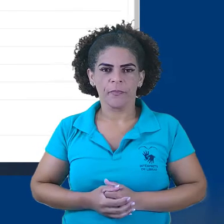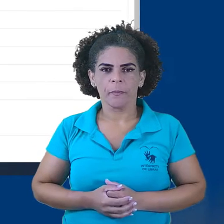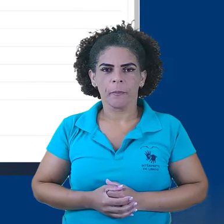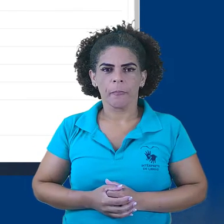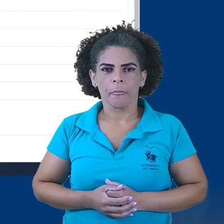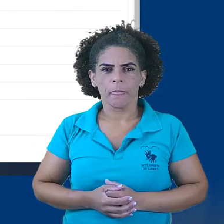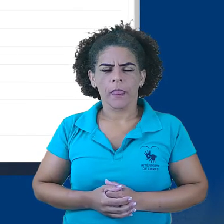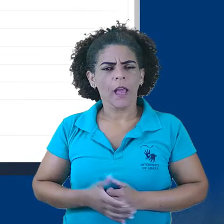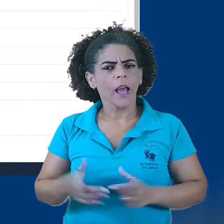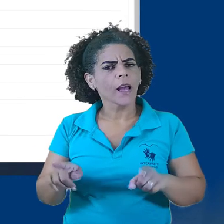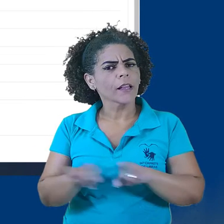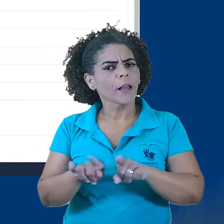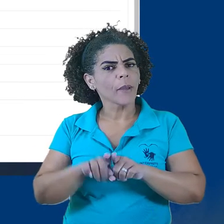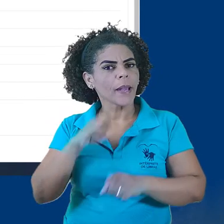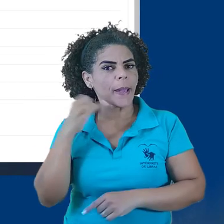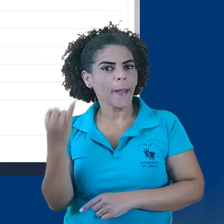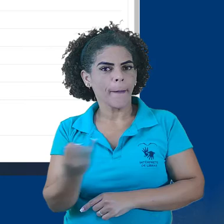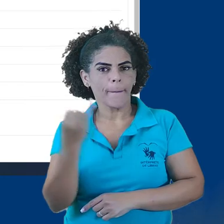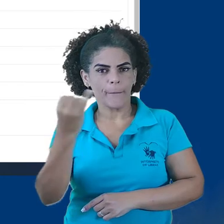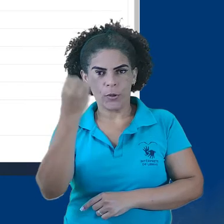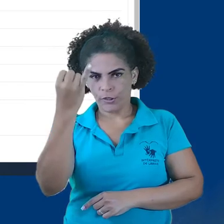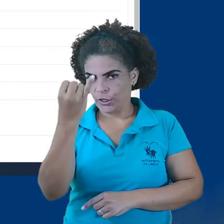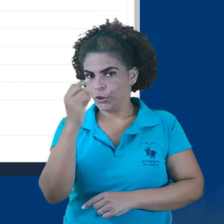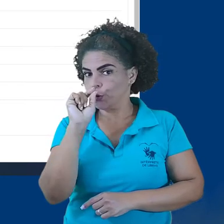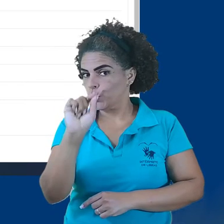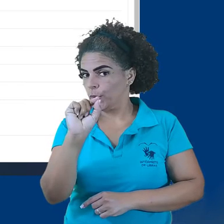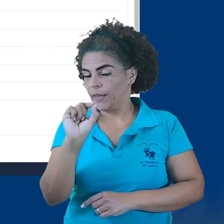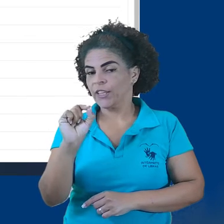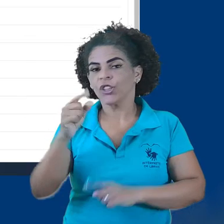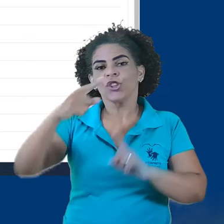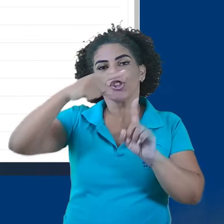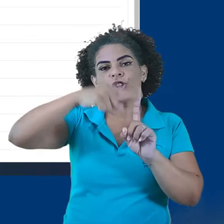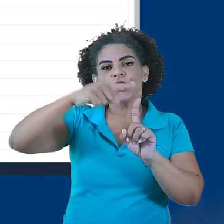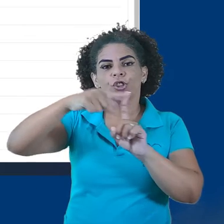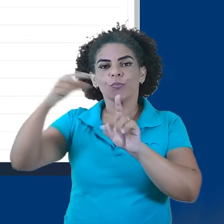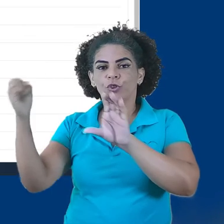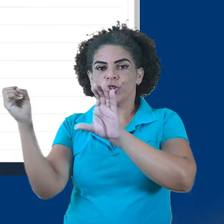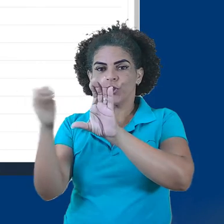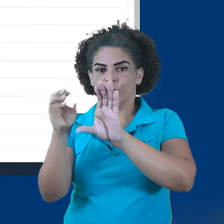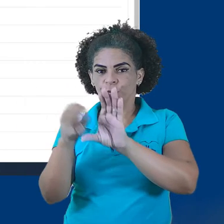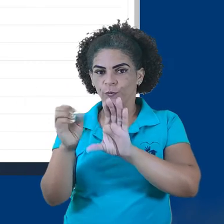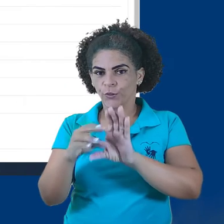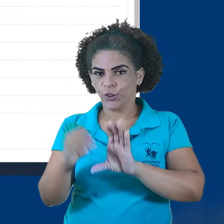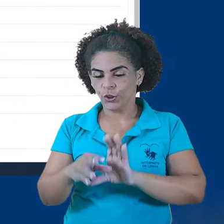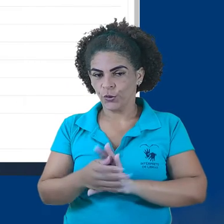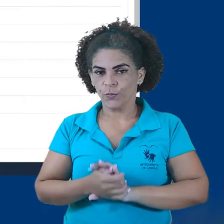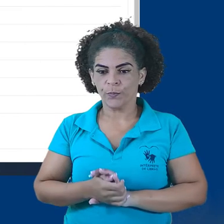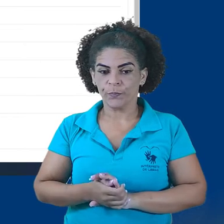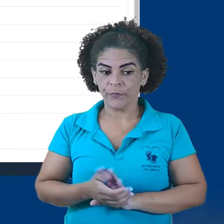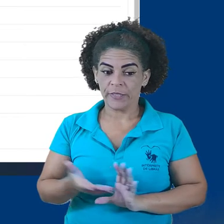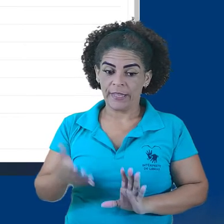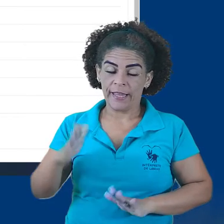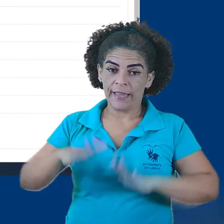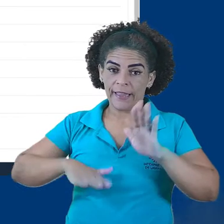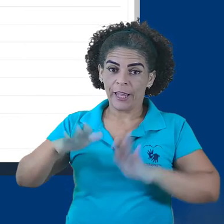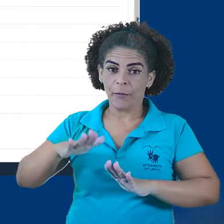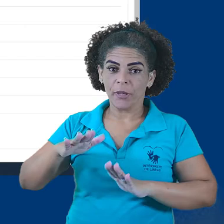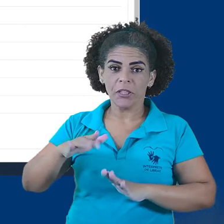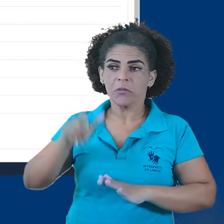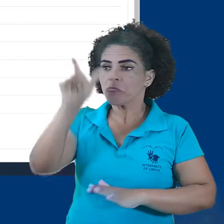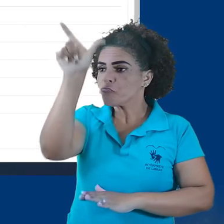Uma observação importante sobre tipos de envio é que podemos não